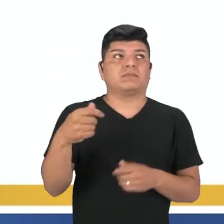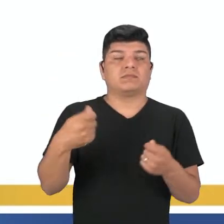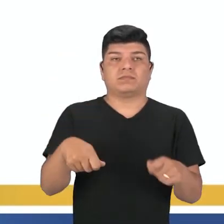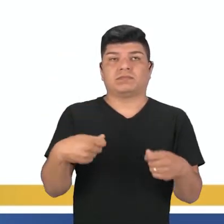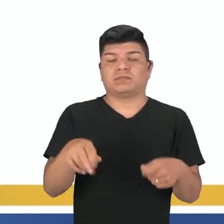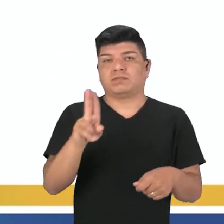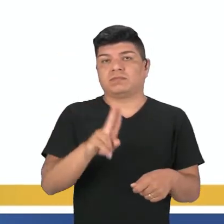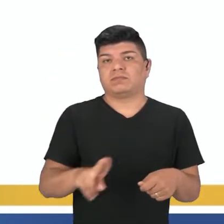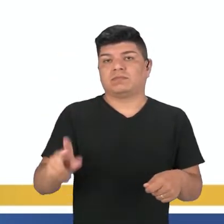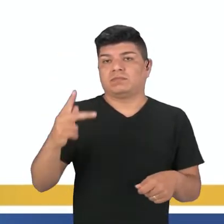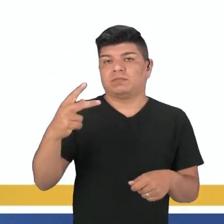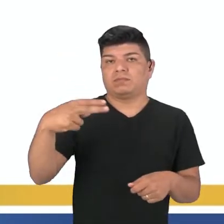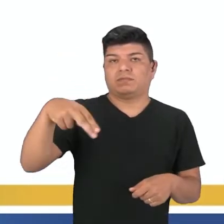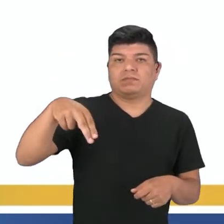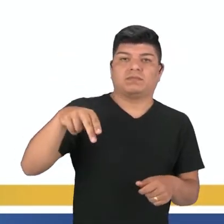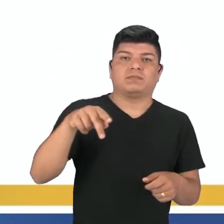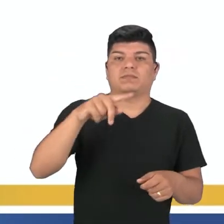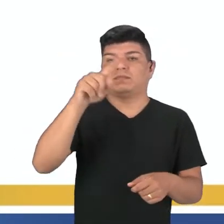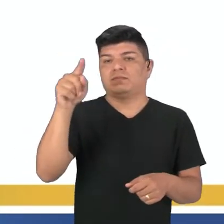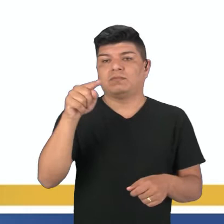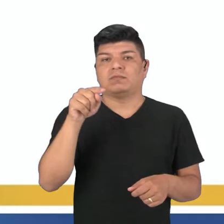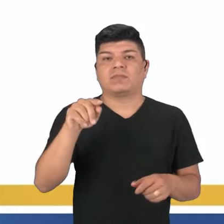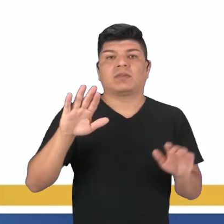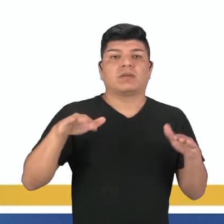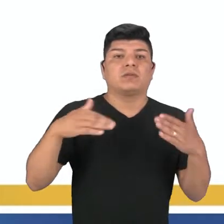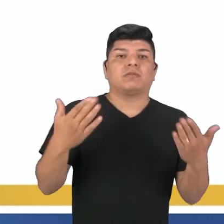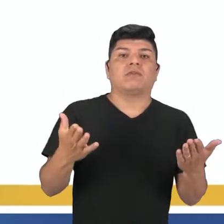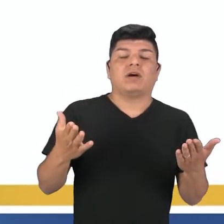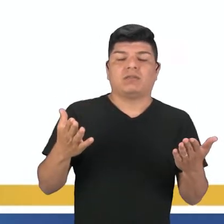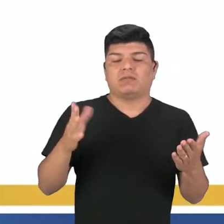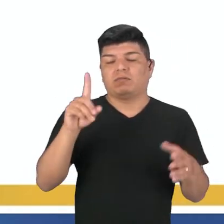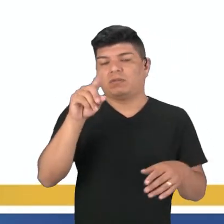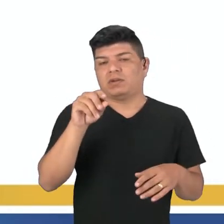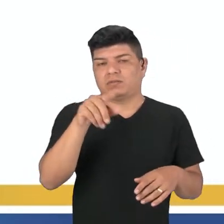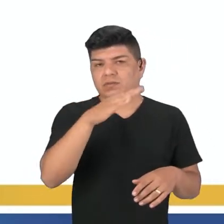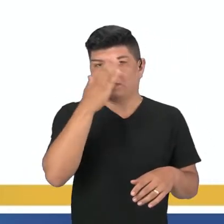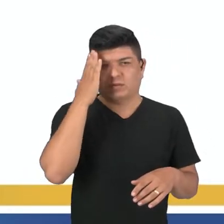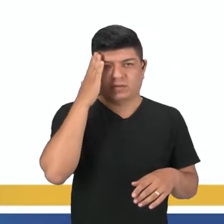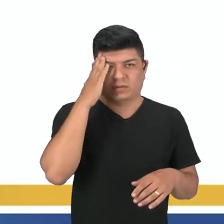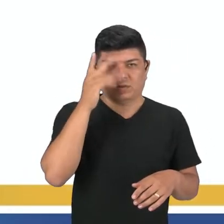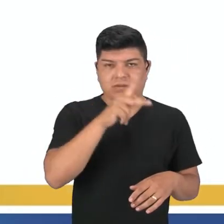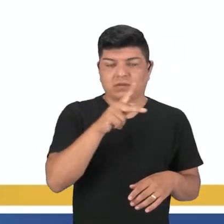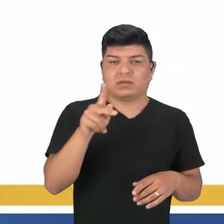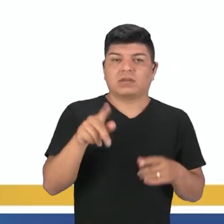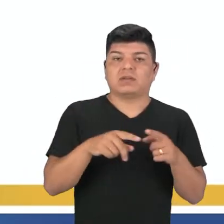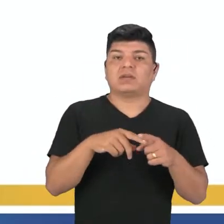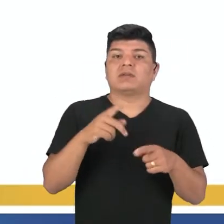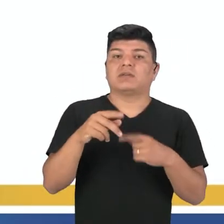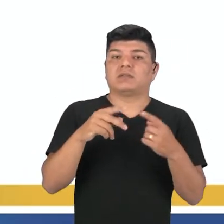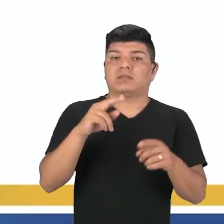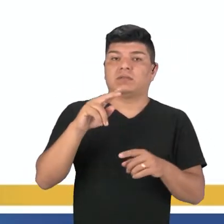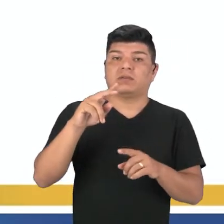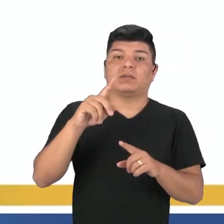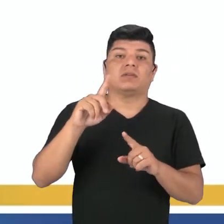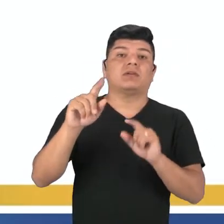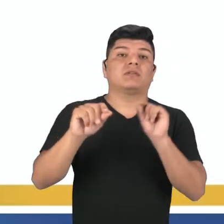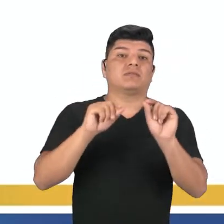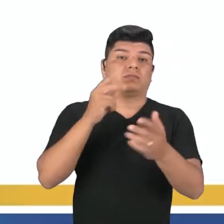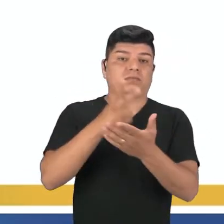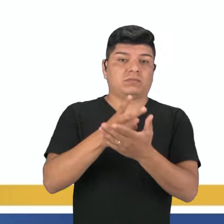precisarem usar os pronomes interrogativos, pessoal, quais são os pronomes interrogativos em teacher? São aquelas double-edged questions.